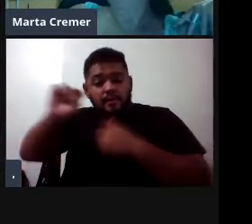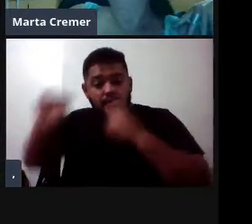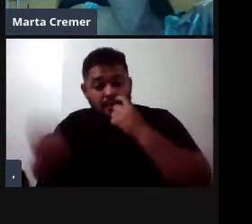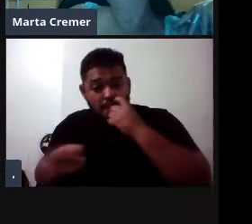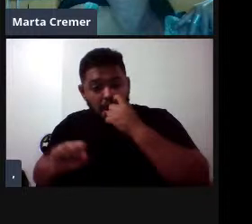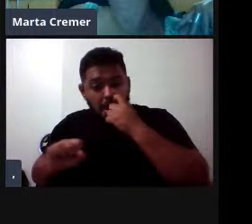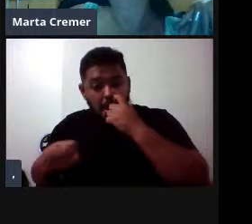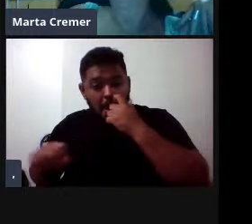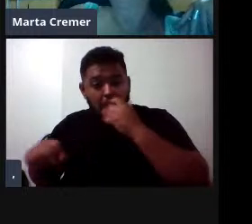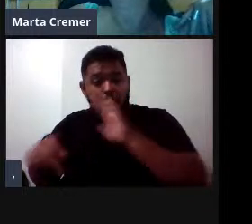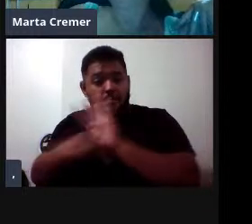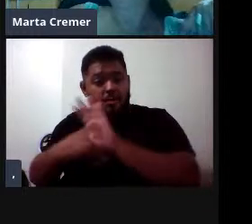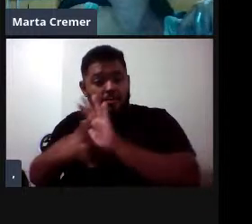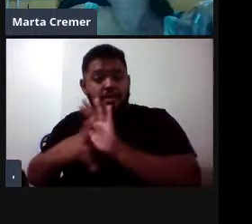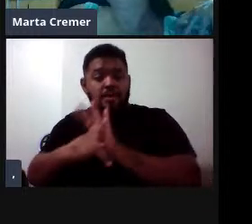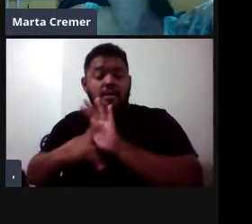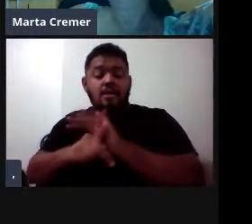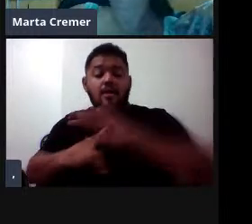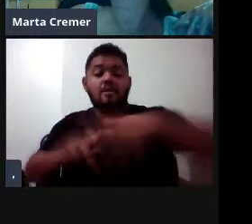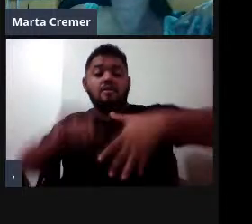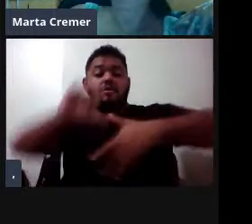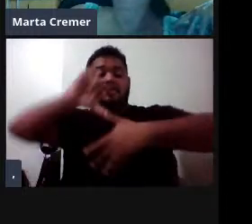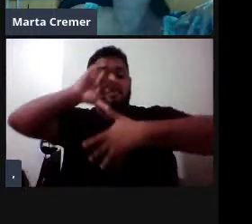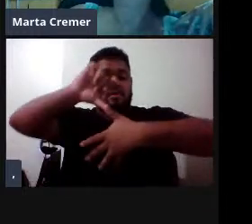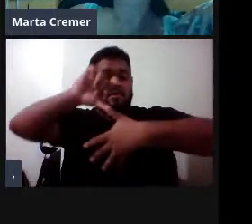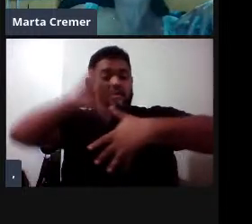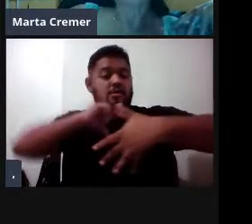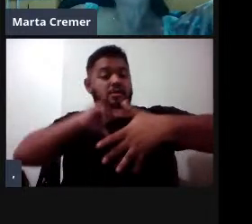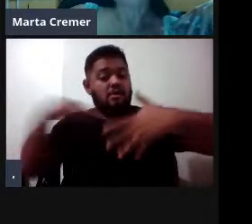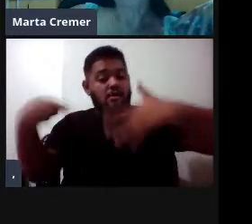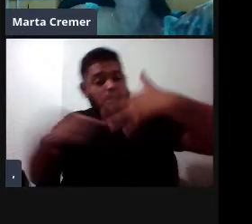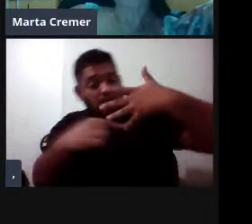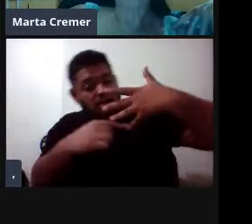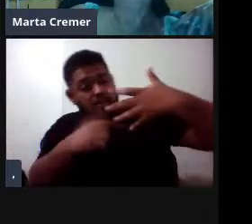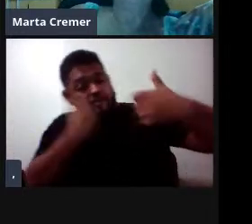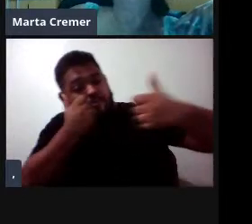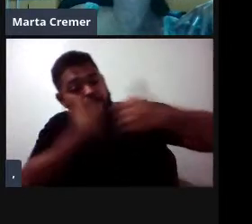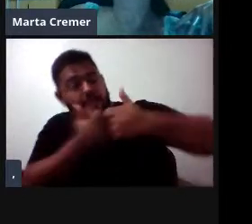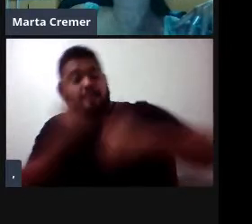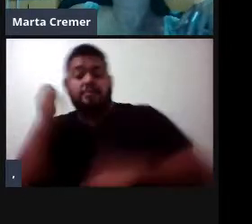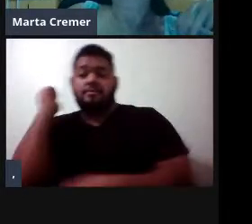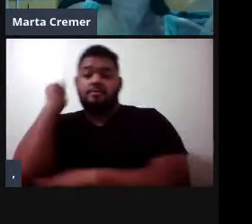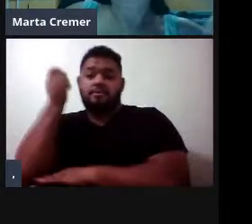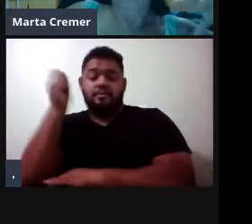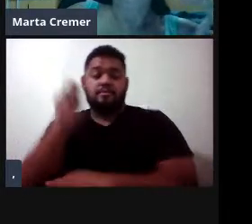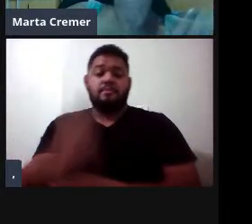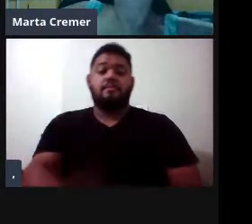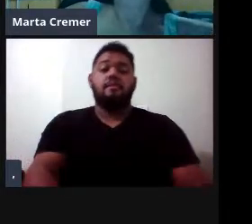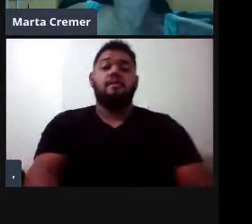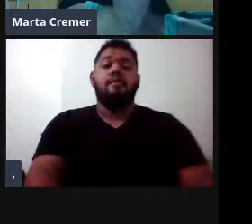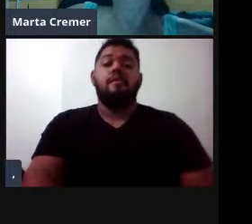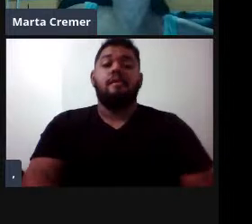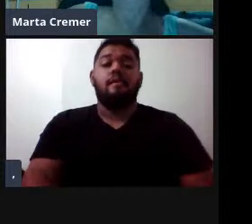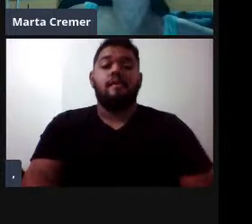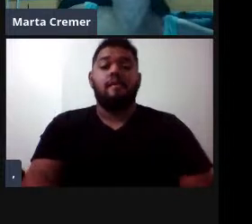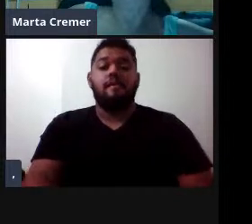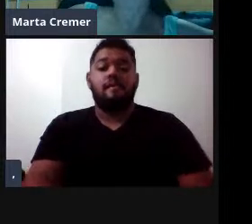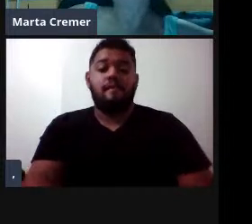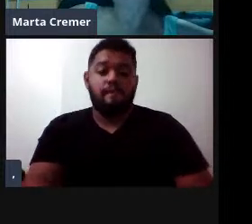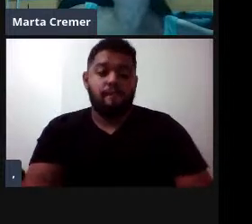do Sul, por exemplo, tem colônias reprodutivas de mirunga aqui na região da Argentina e assim por diante, então, um pouco mais,